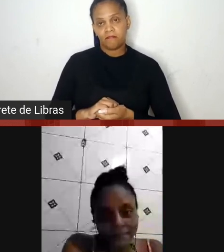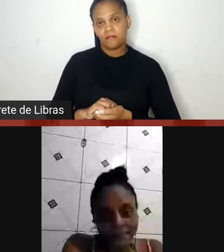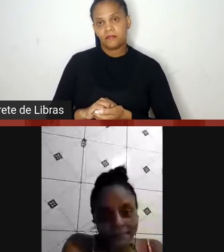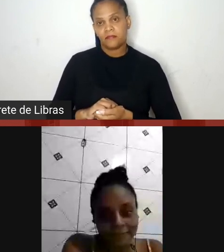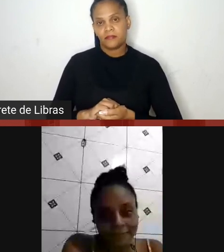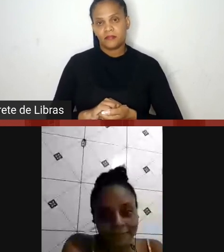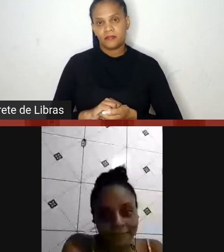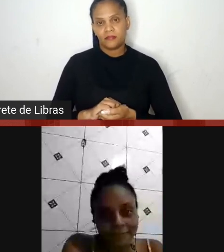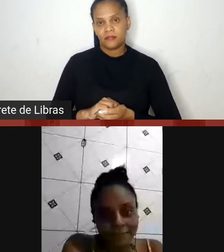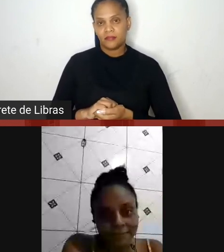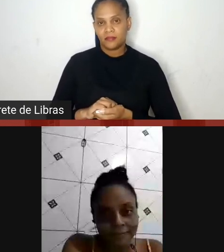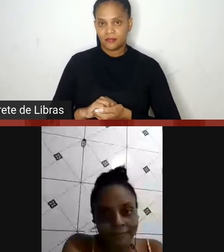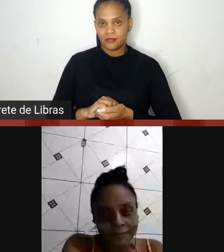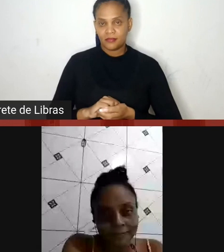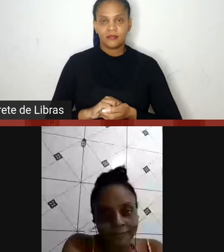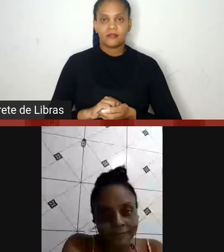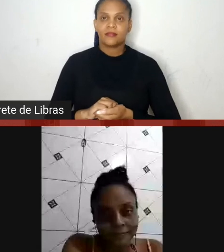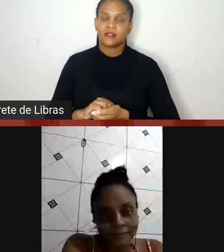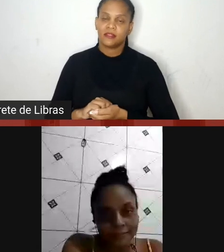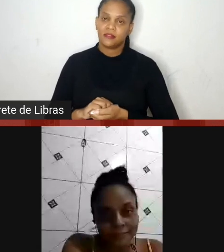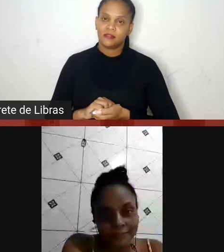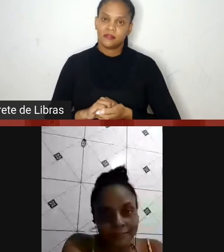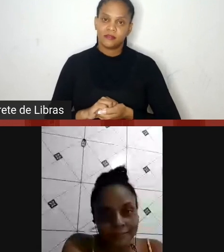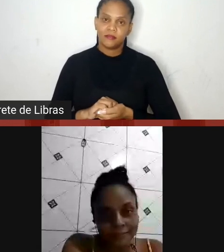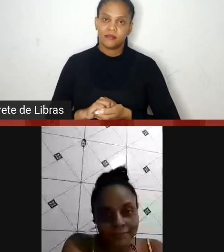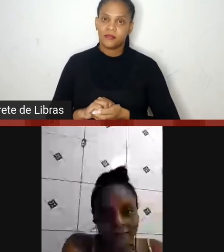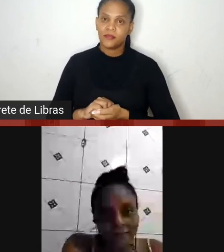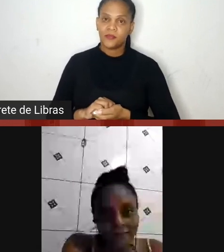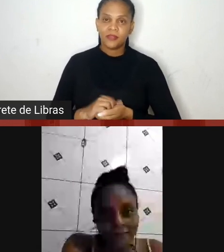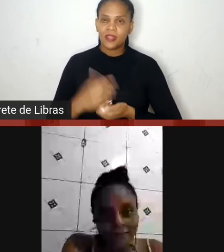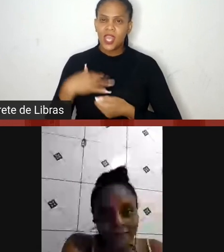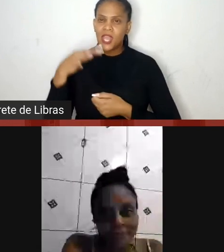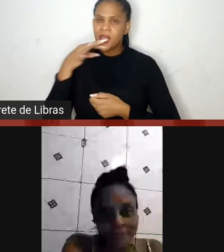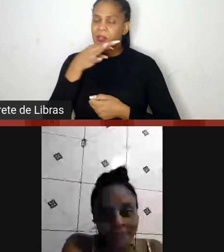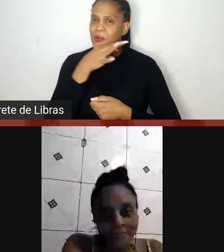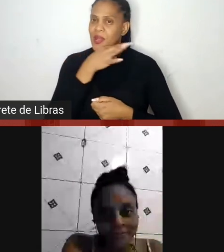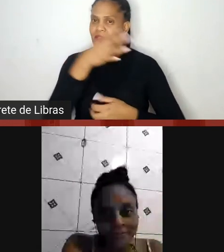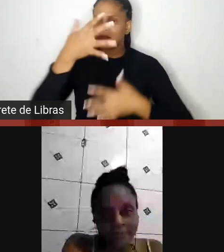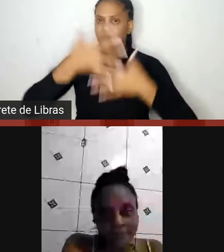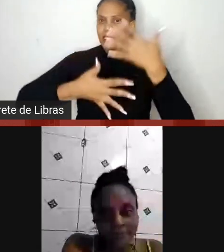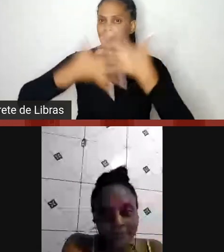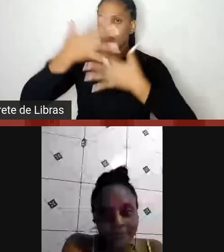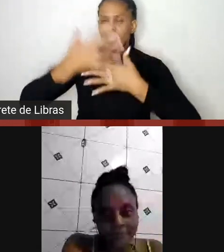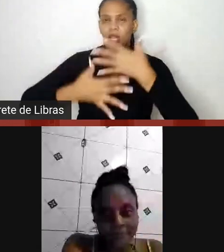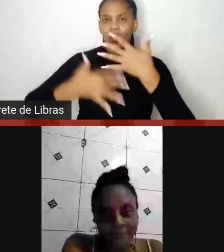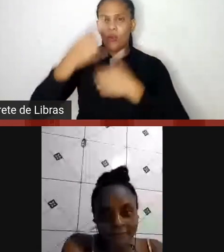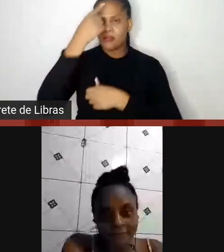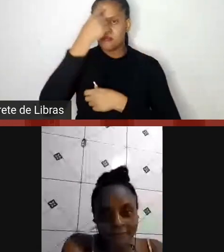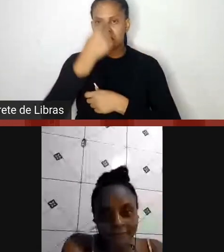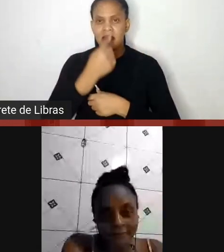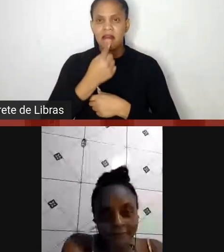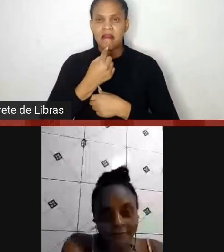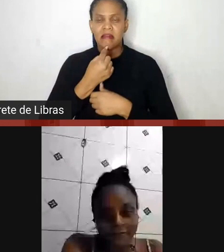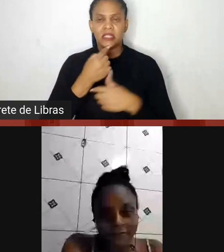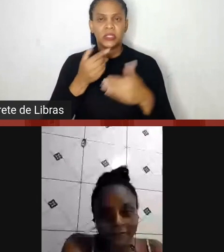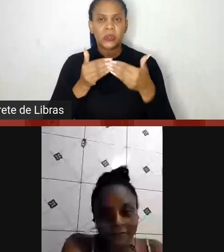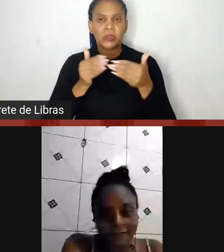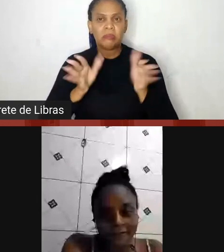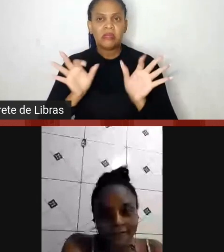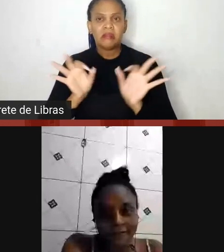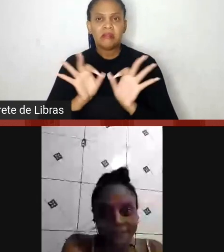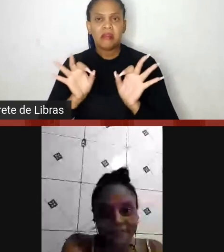Estamos te ouvindo, Rafa. Acho que apagou a imagem aqui, não está abrindo o aplicativo. Está